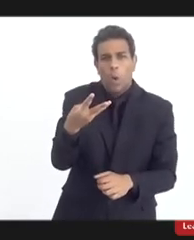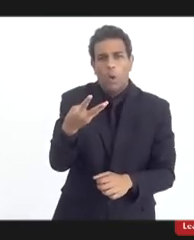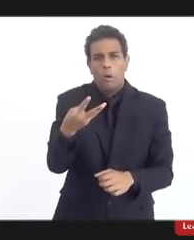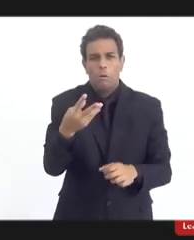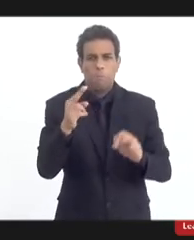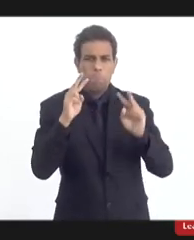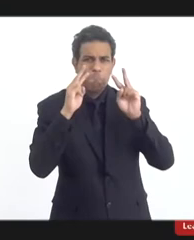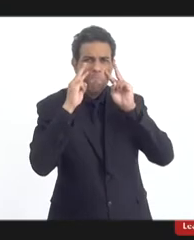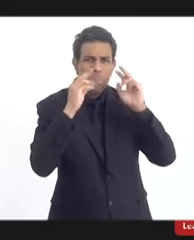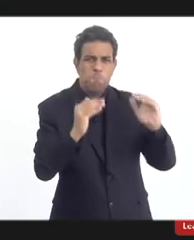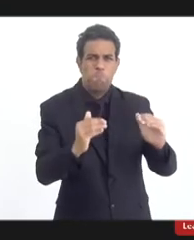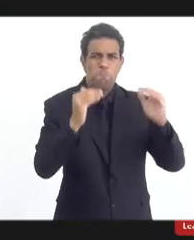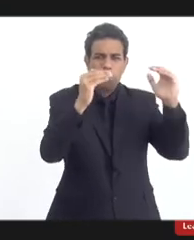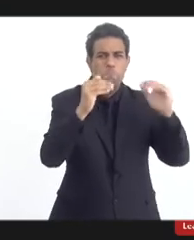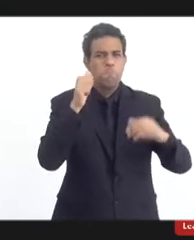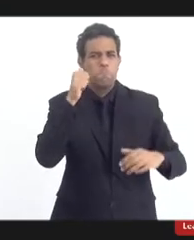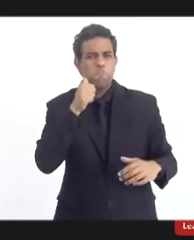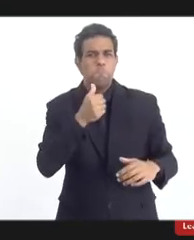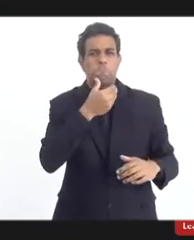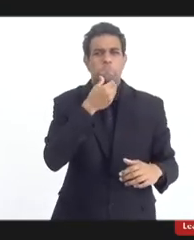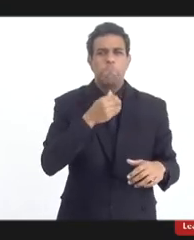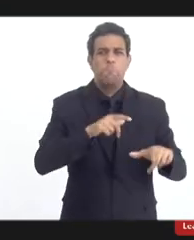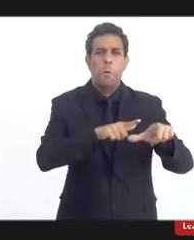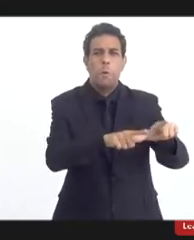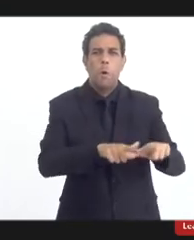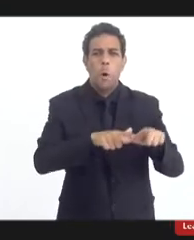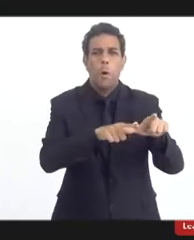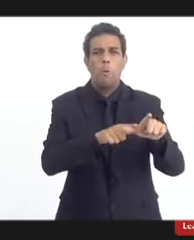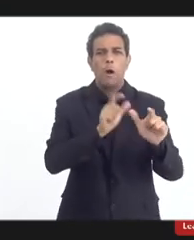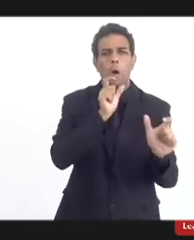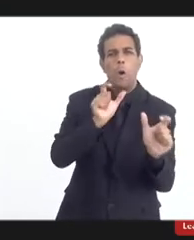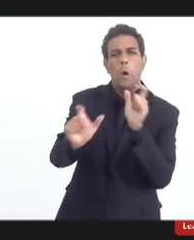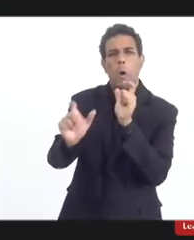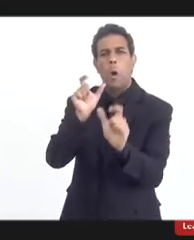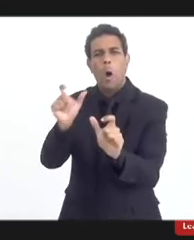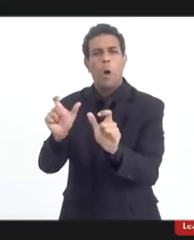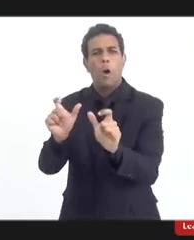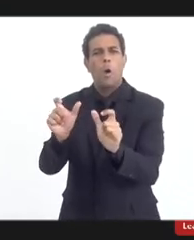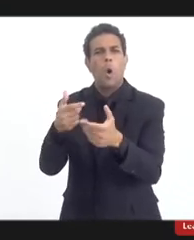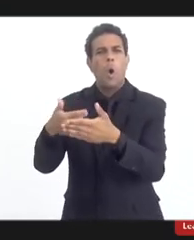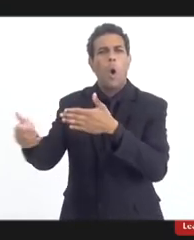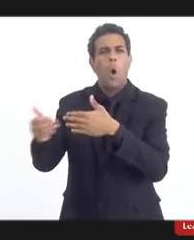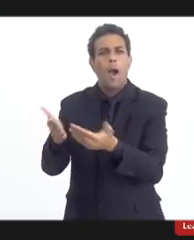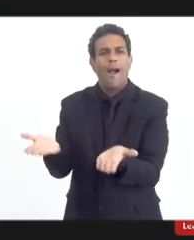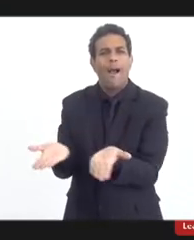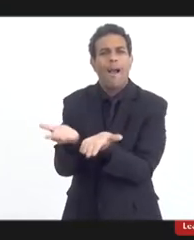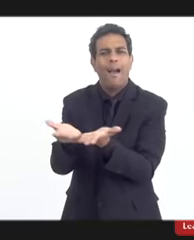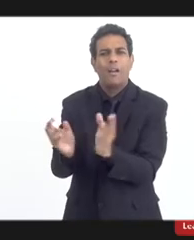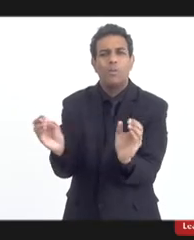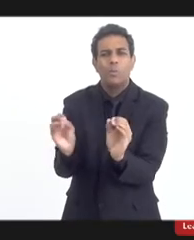sacerdote, uma sacerdotisa do candomblé, ou da umbanda, criticando qualquer outra religião.